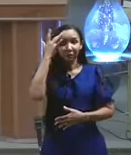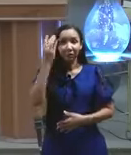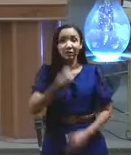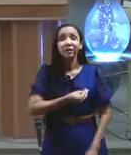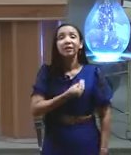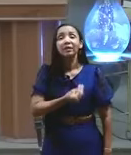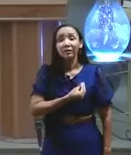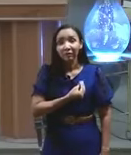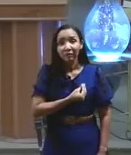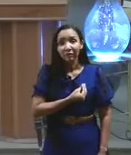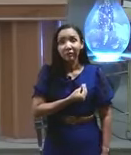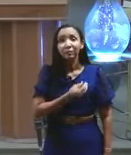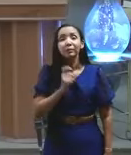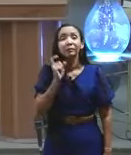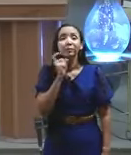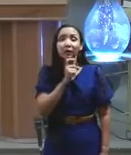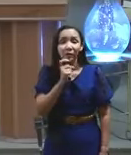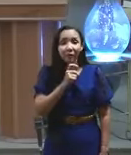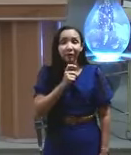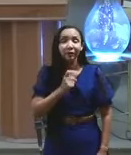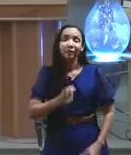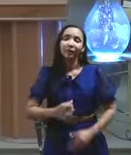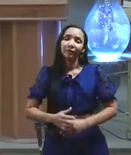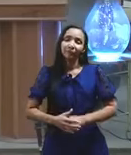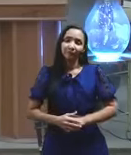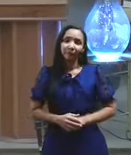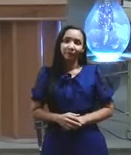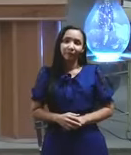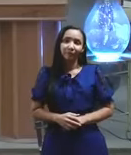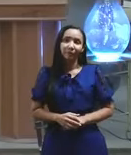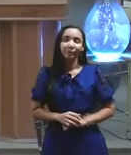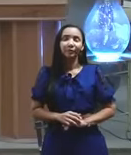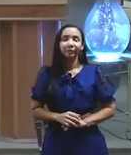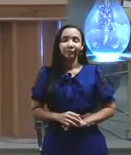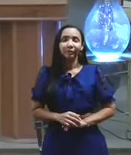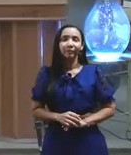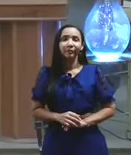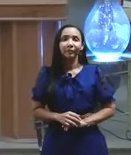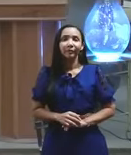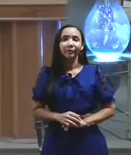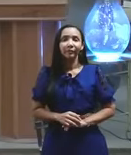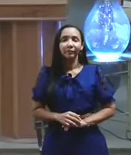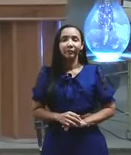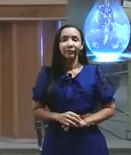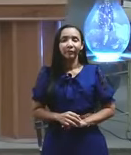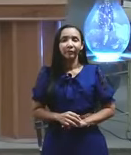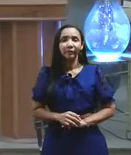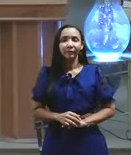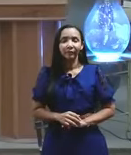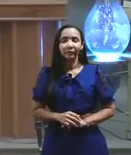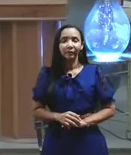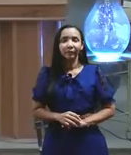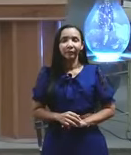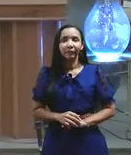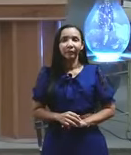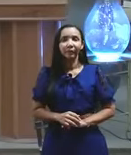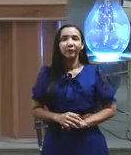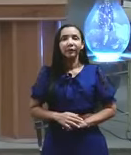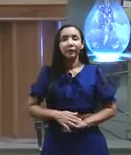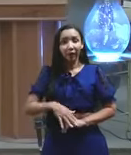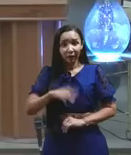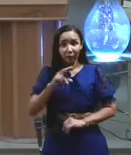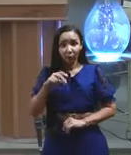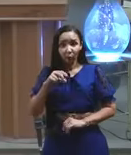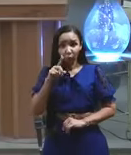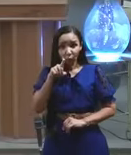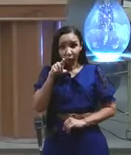irmão na hora que você vem a fazer uma pessoa fazer pintura outro vai passando e diz olha fizeram isso aqui fizeram esse espaço fizeram não sei